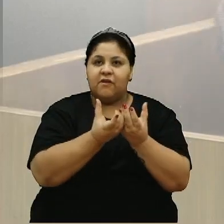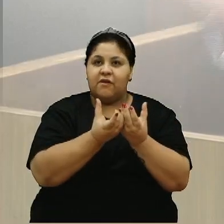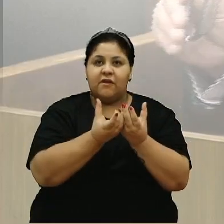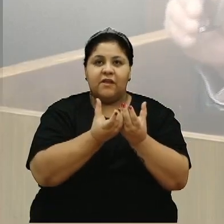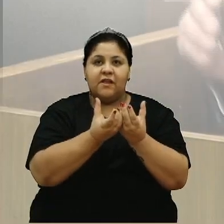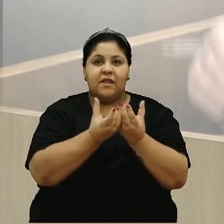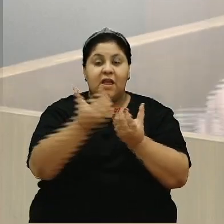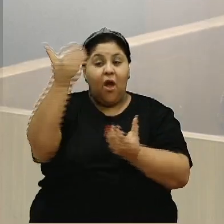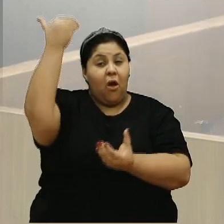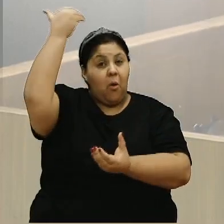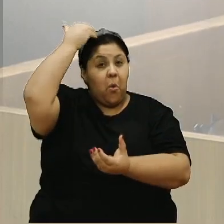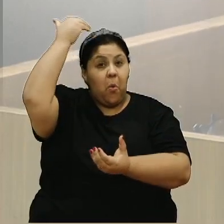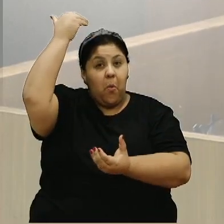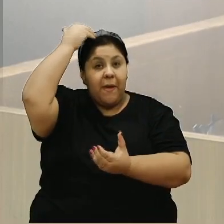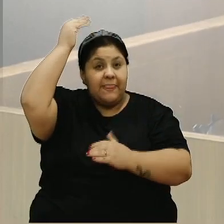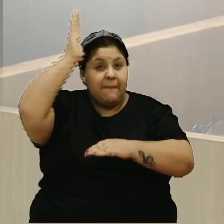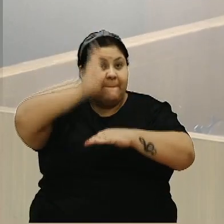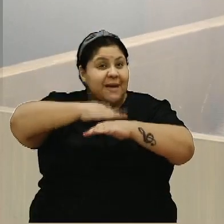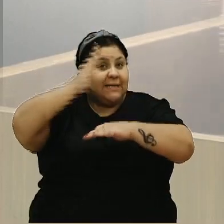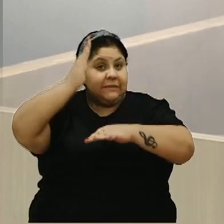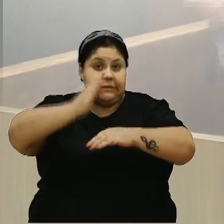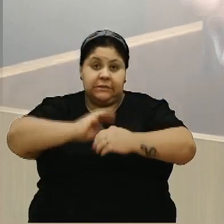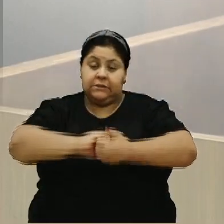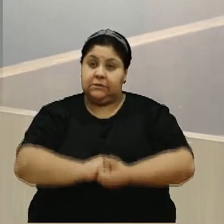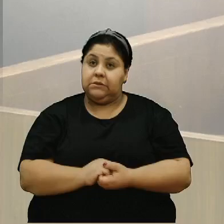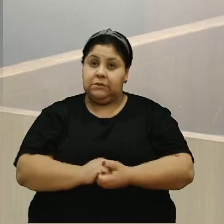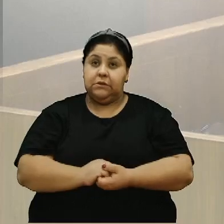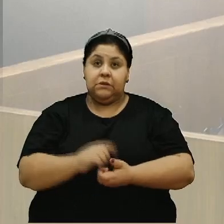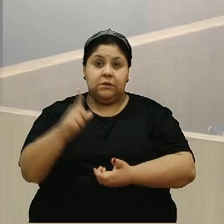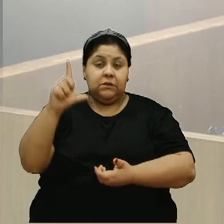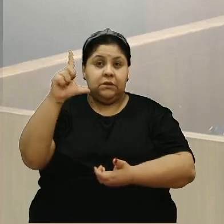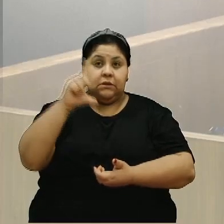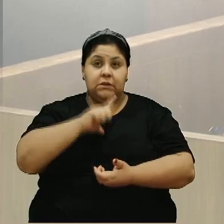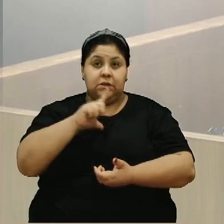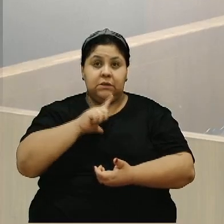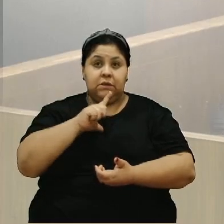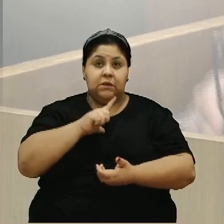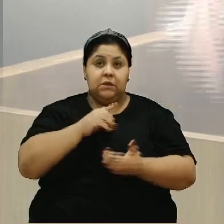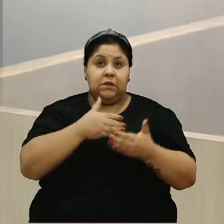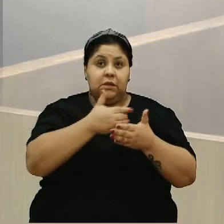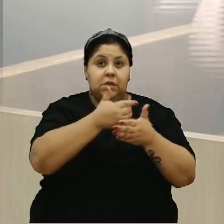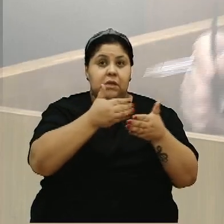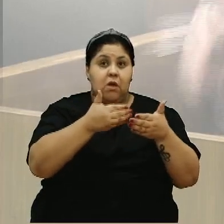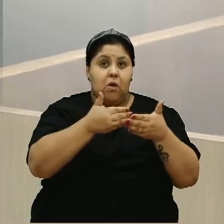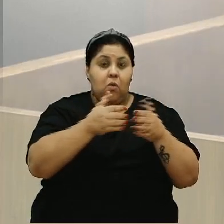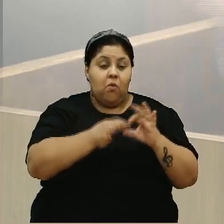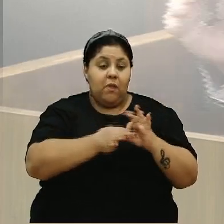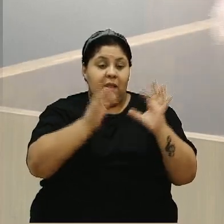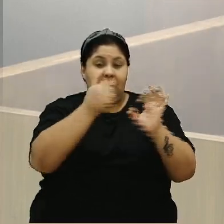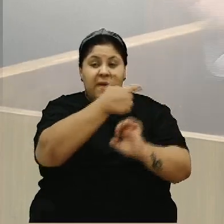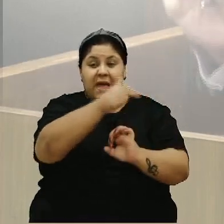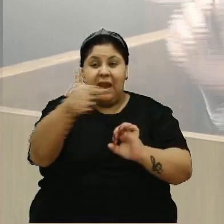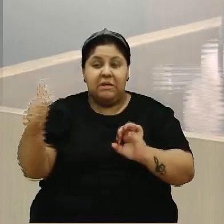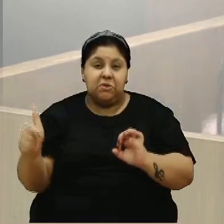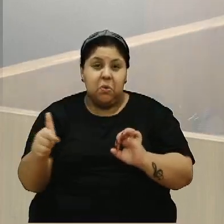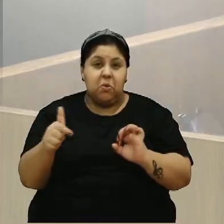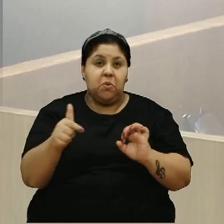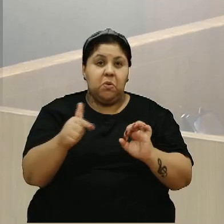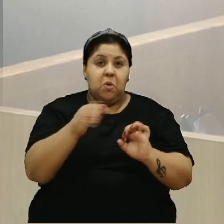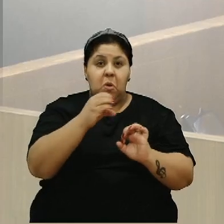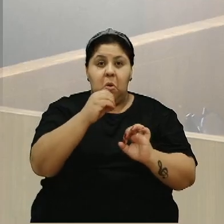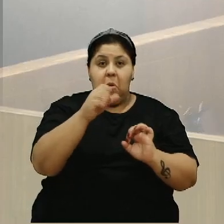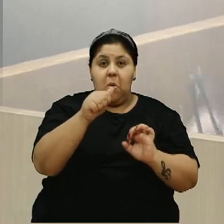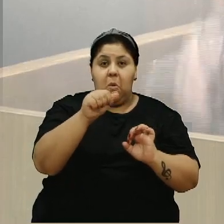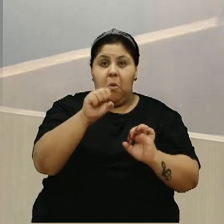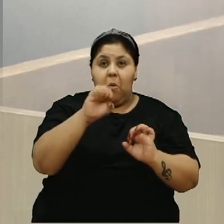aguenta mais. Não abrem a do Oasis e a do Fátima Baixo é muito pequena, não atende todo mundo.